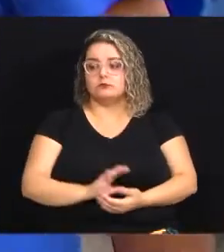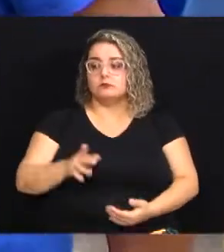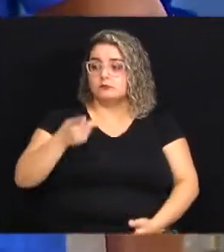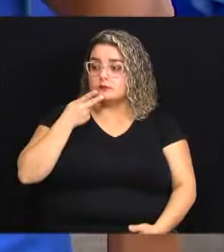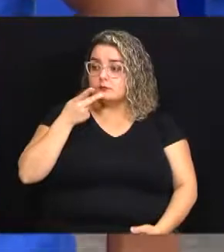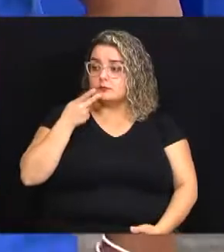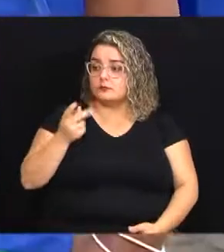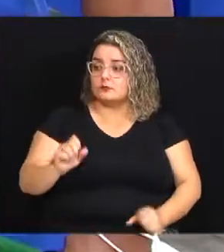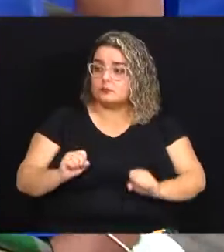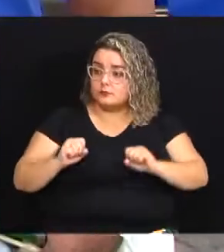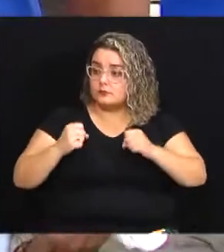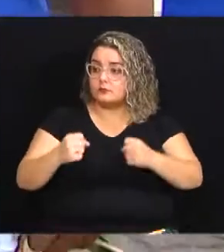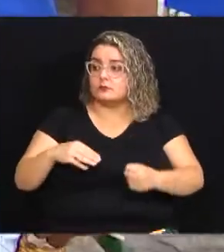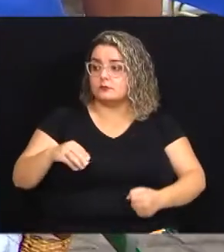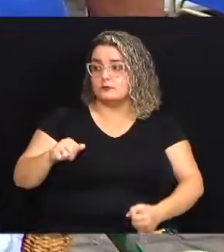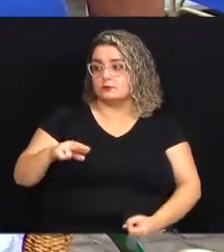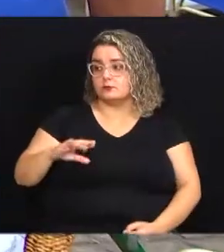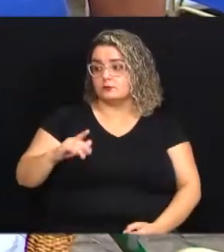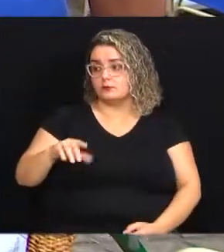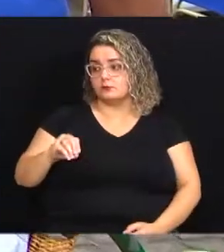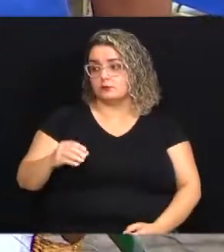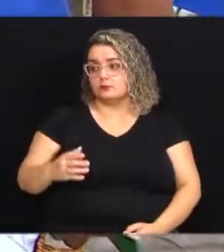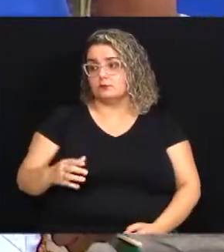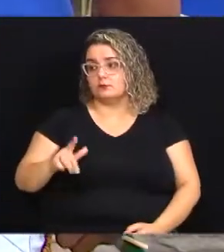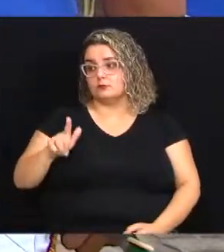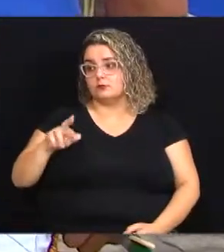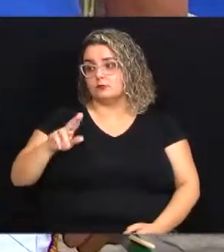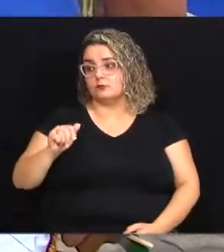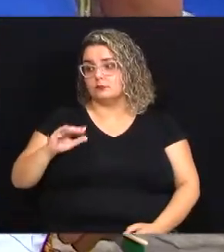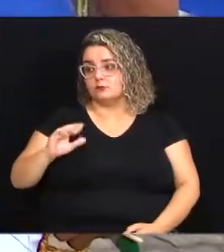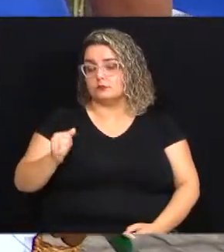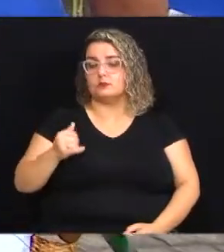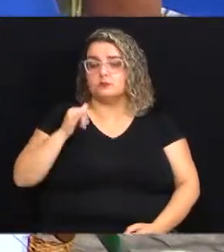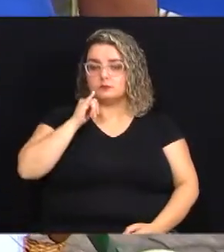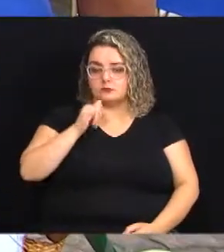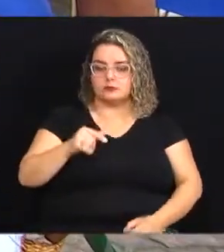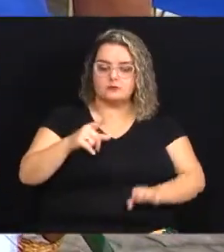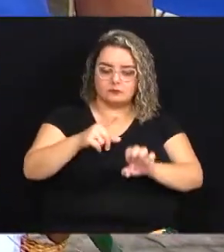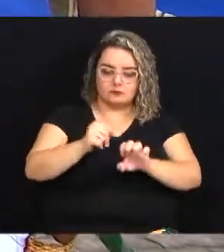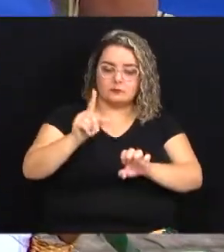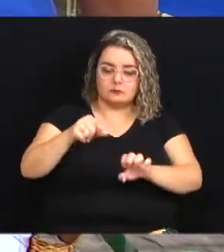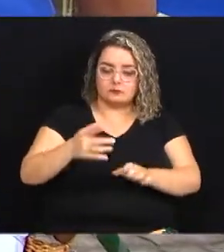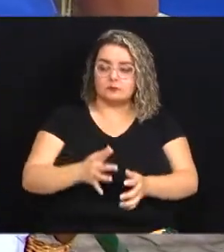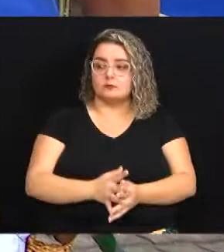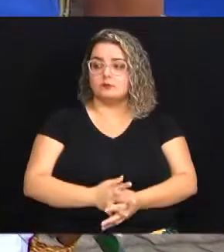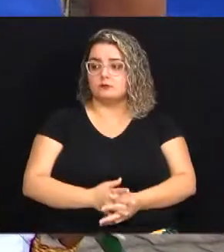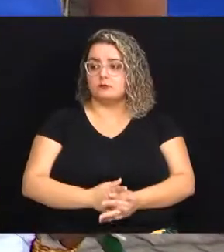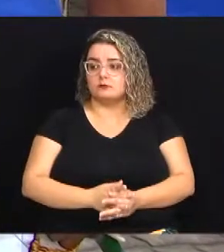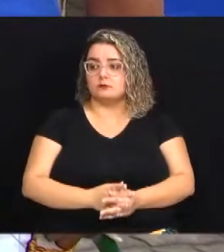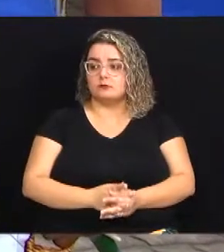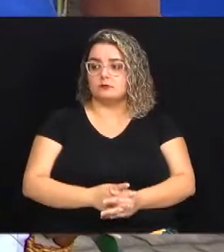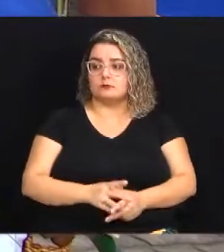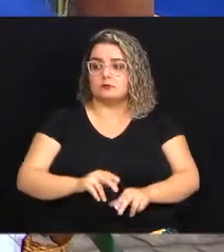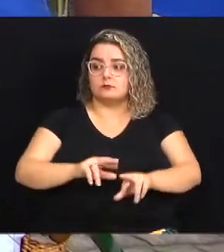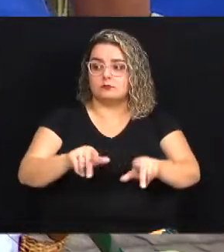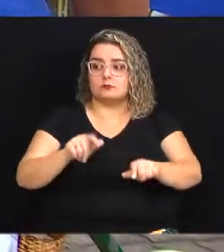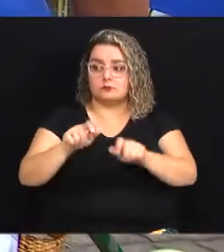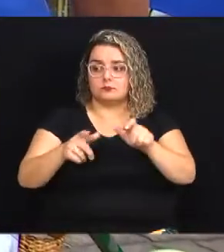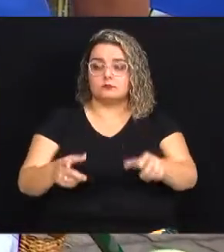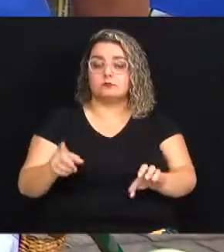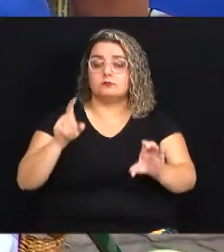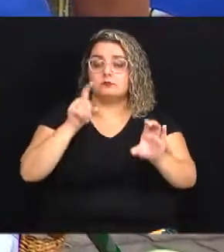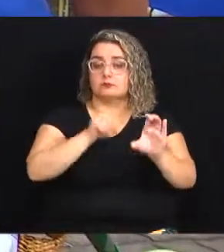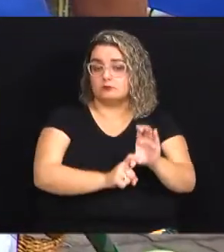nessa luta Marcão a Graça inclusive falou isso aqui no ser empreendedor que muita gente